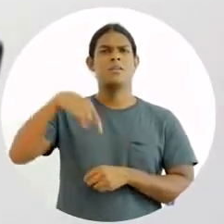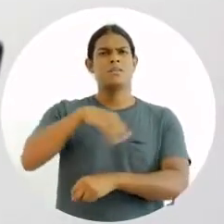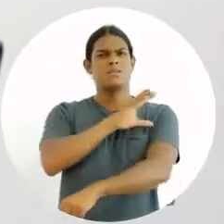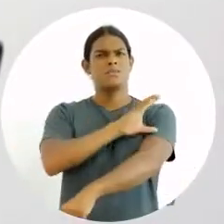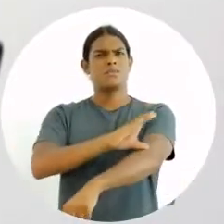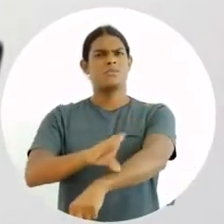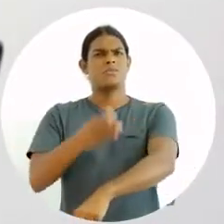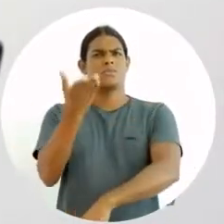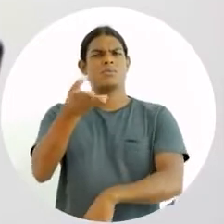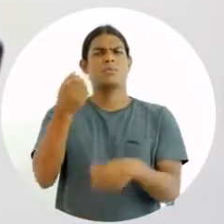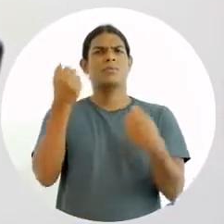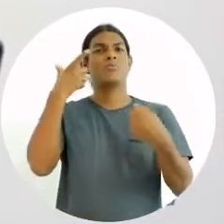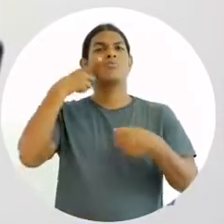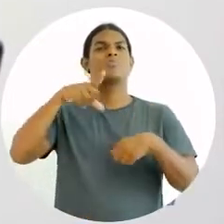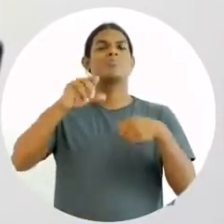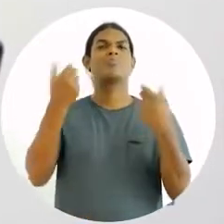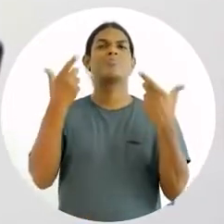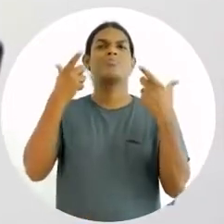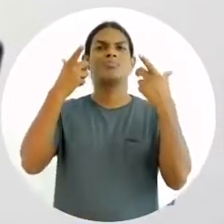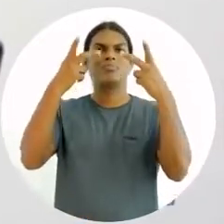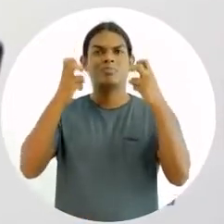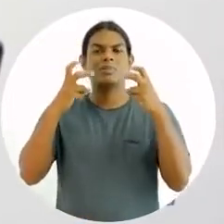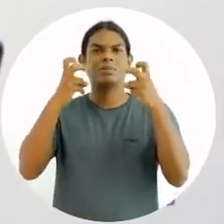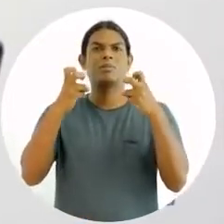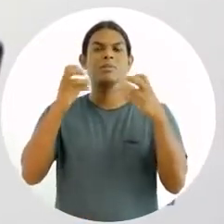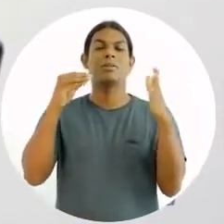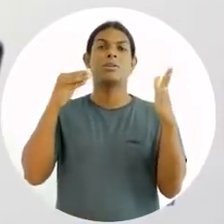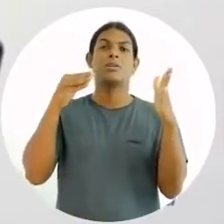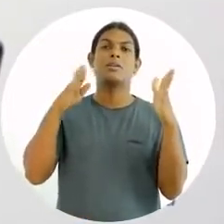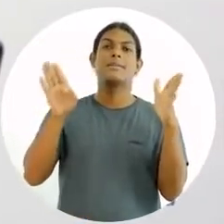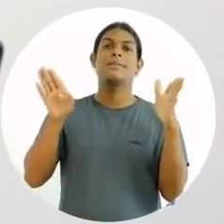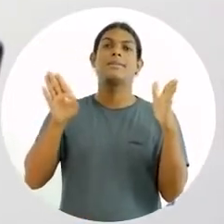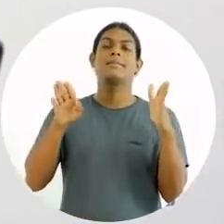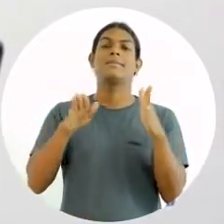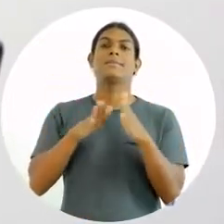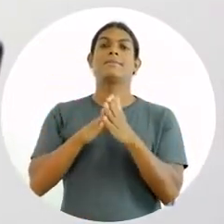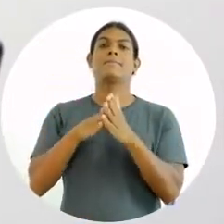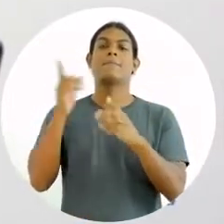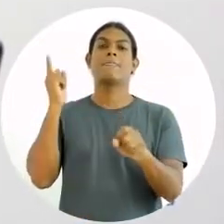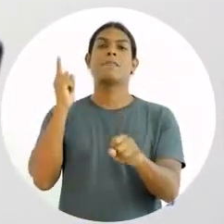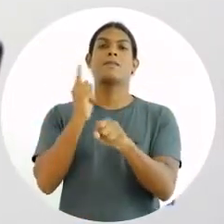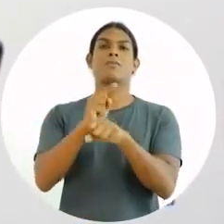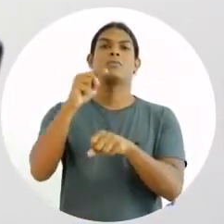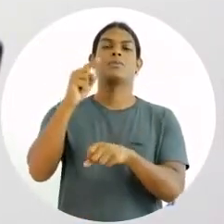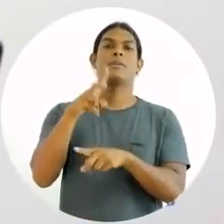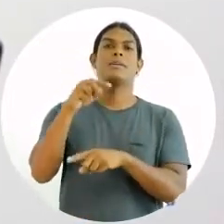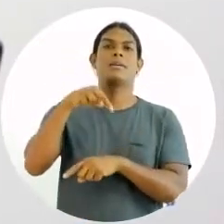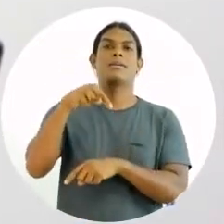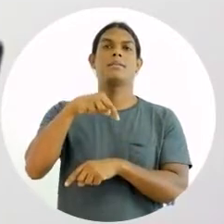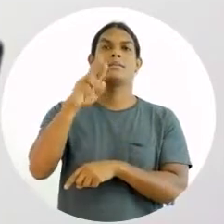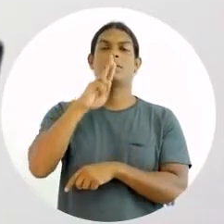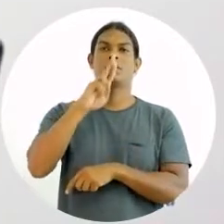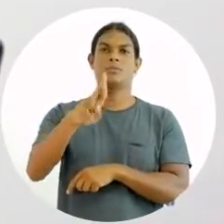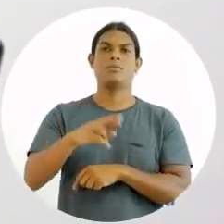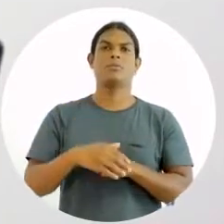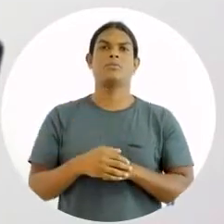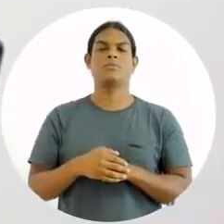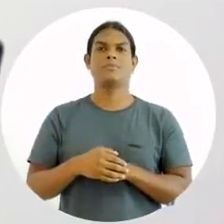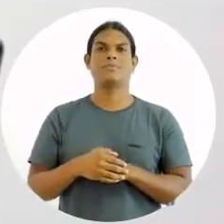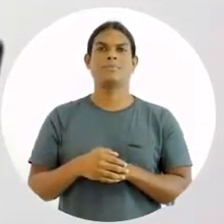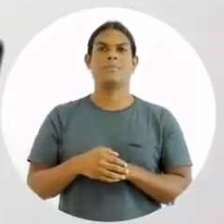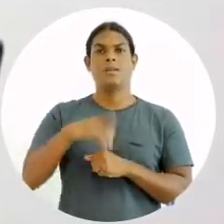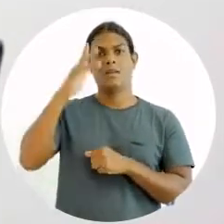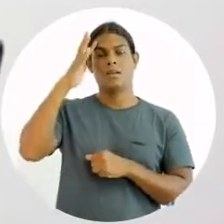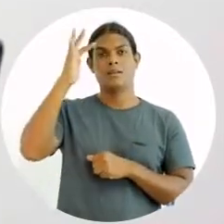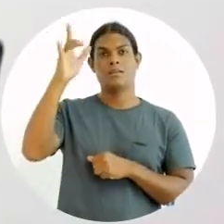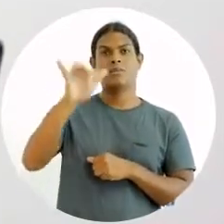curso, vocês consigam identificar e encontrar essa resposta. A teoria X, perdão, a teoria